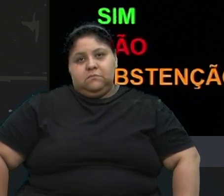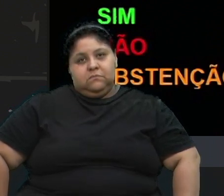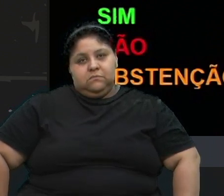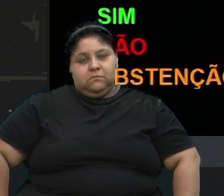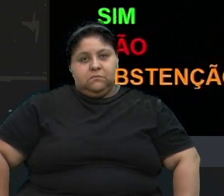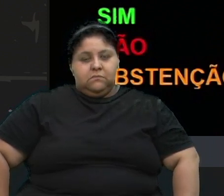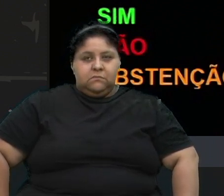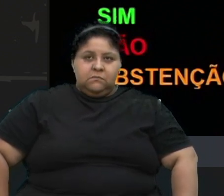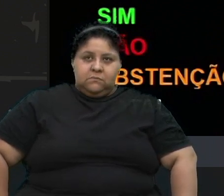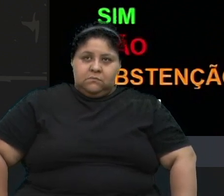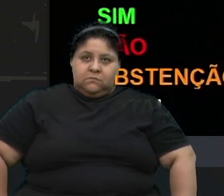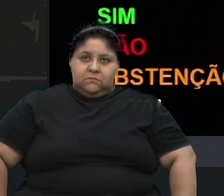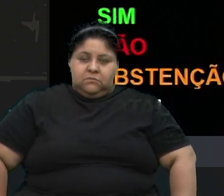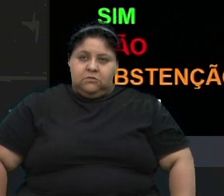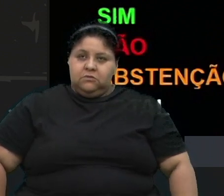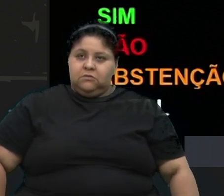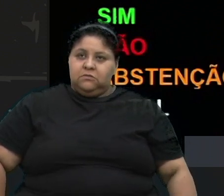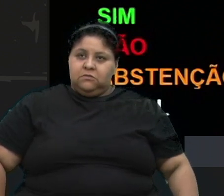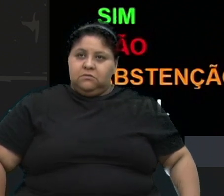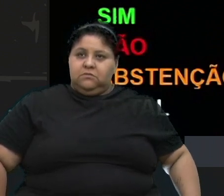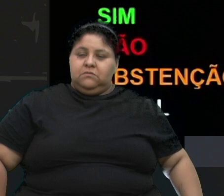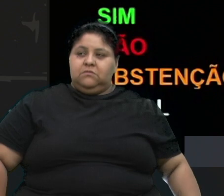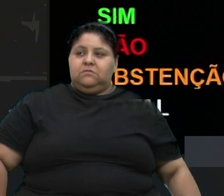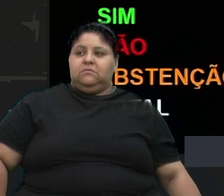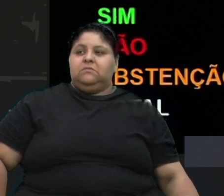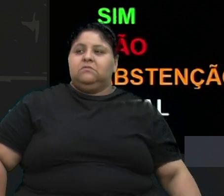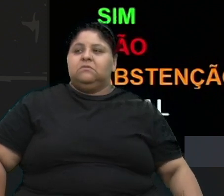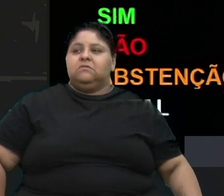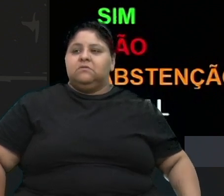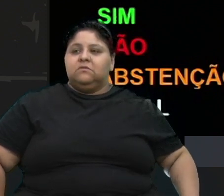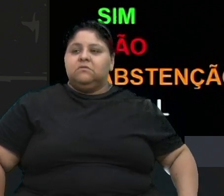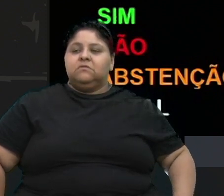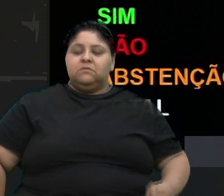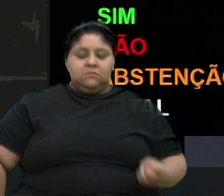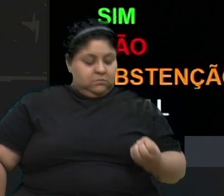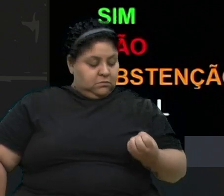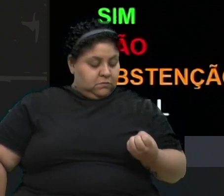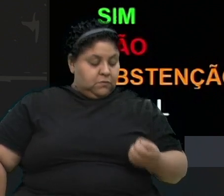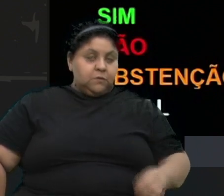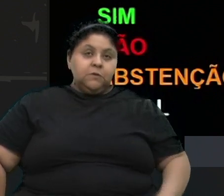Vereador Menegucci vota sim. Vereador Alberto Menegucci vota sim.